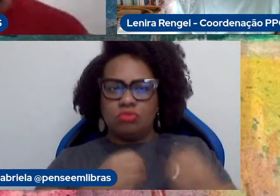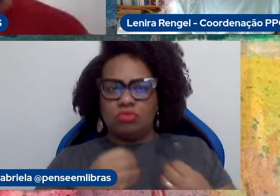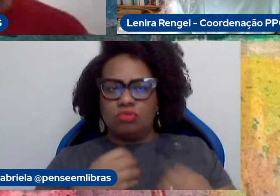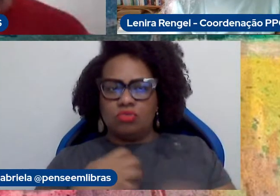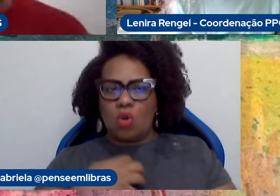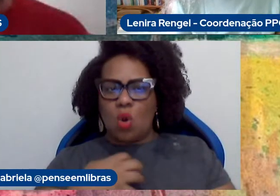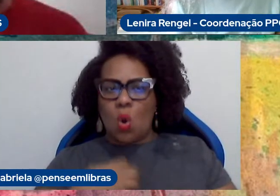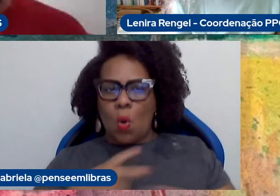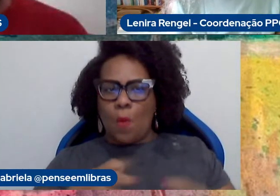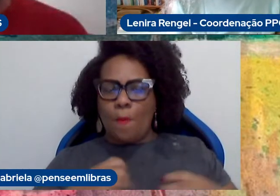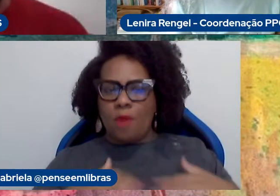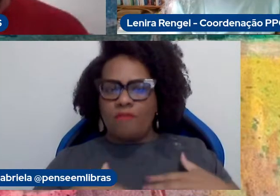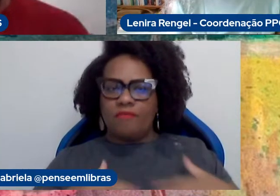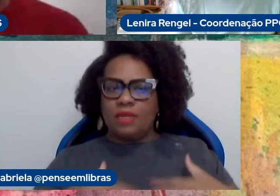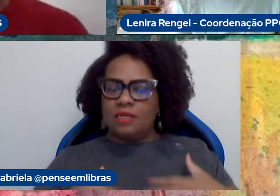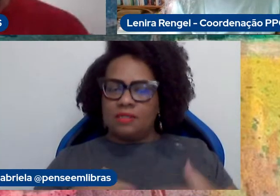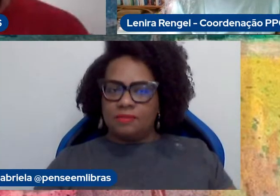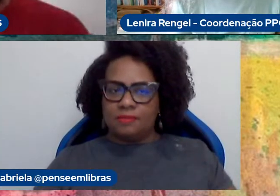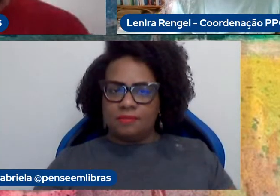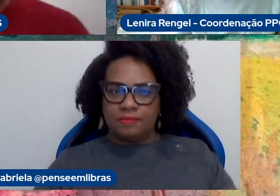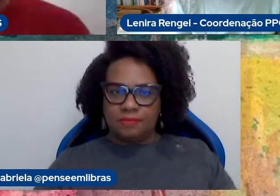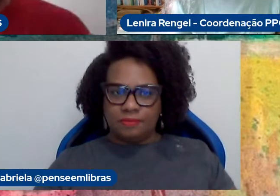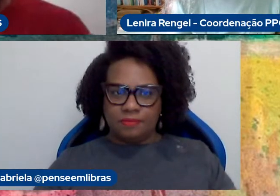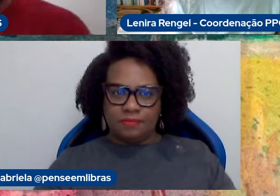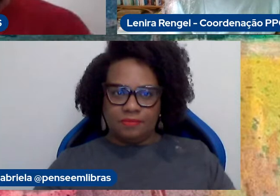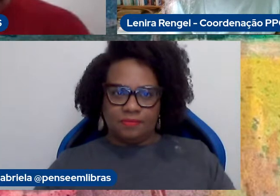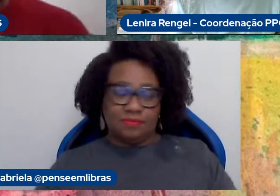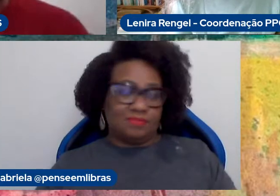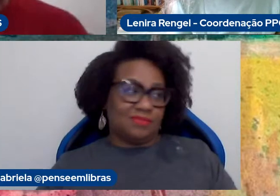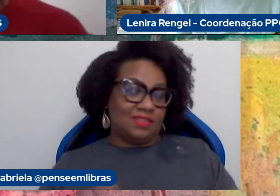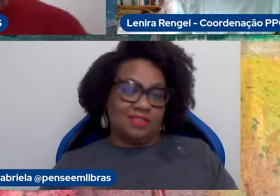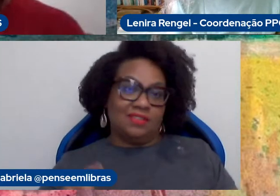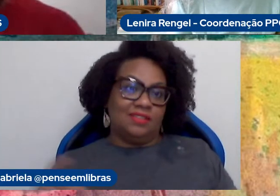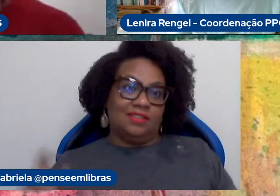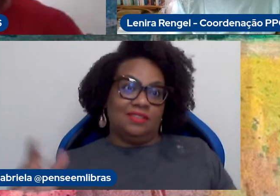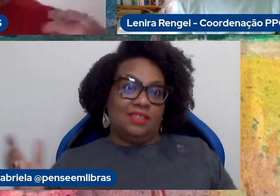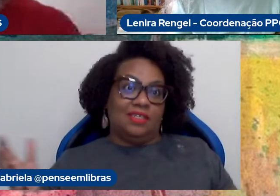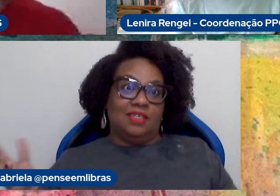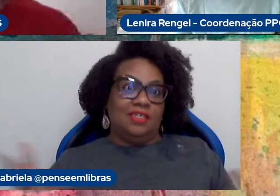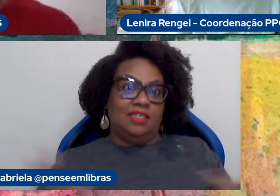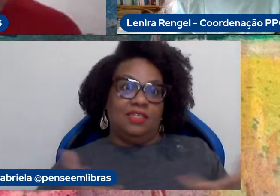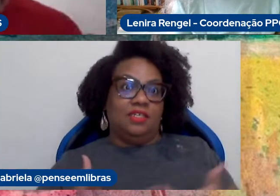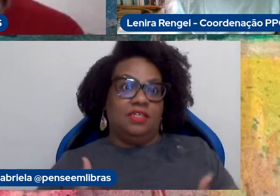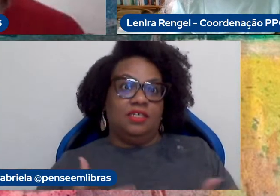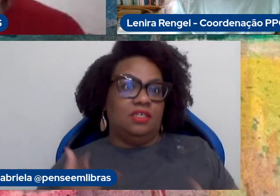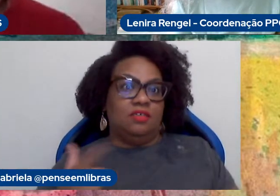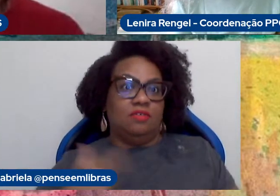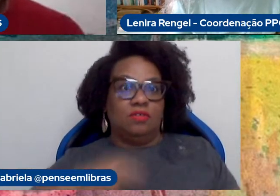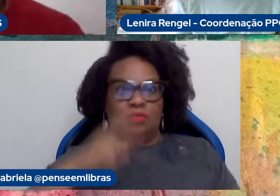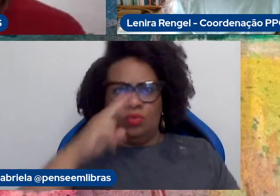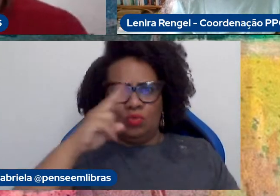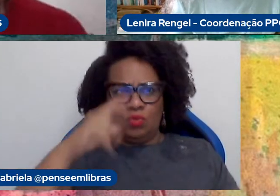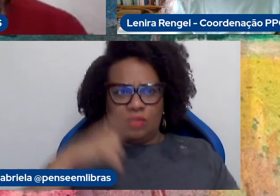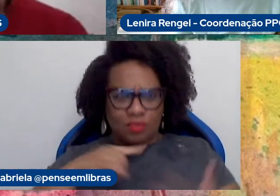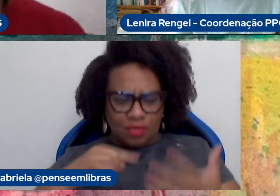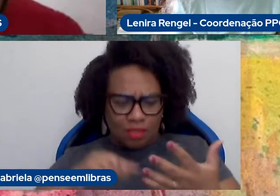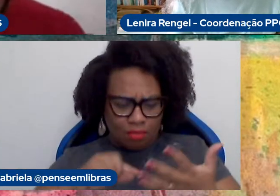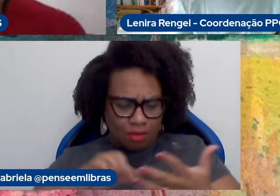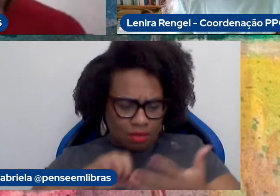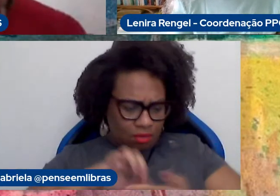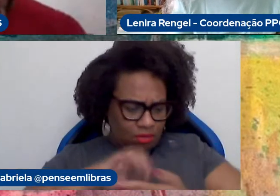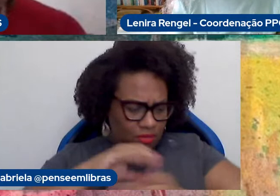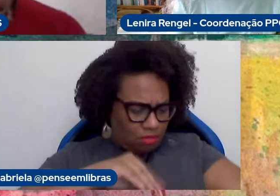e isso é incrível, né? A gente começa... Eu nunca imaginei que eu tinha esse músculo, nunca imaginei que isso... A gente,